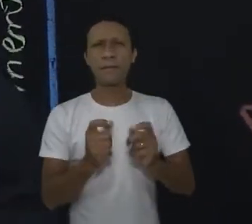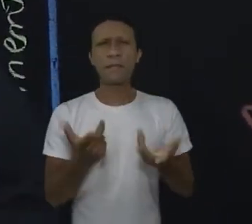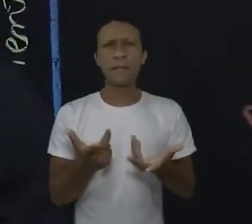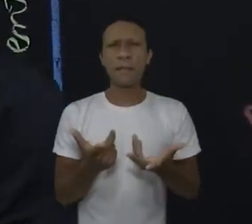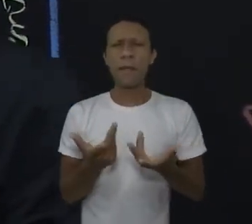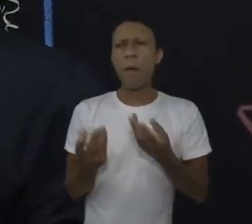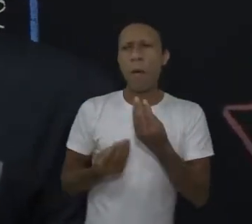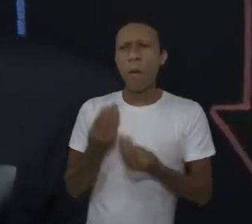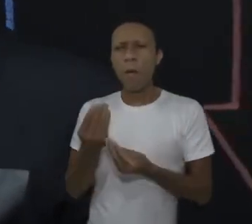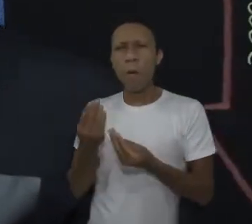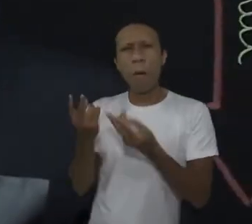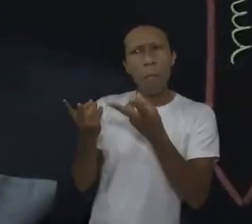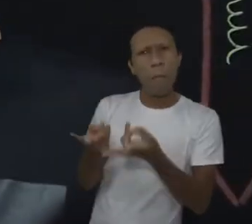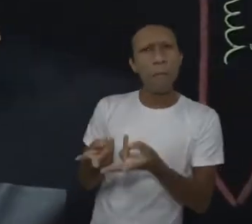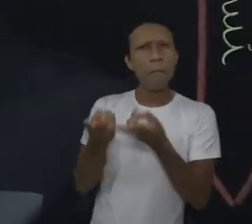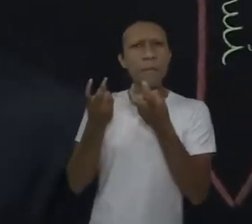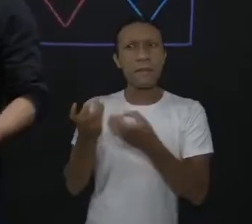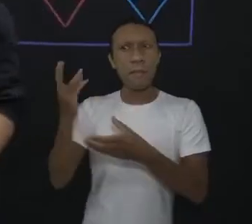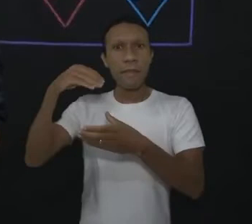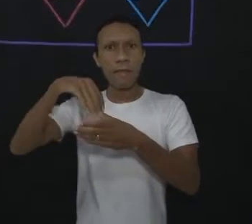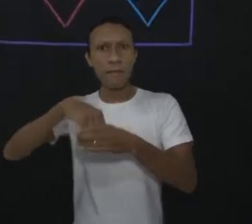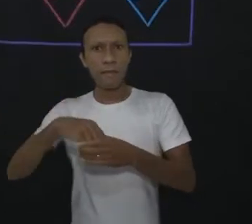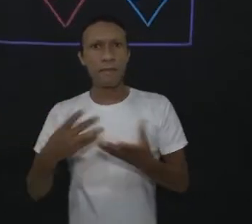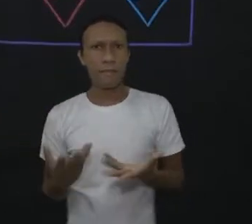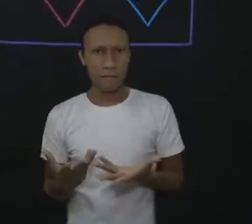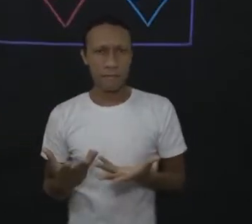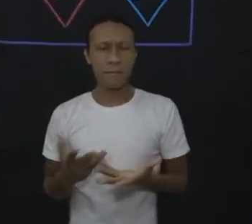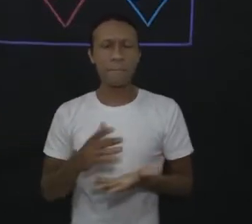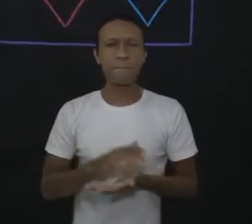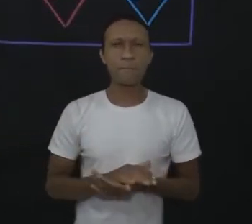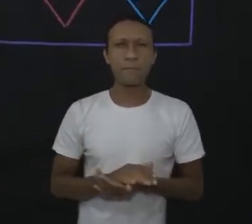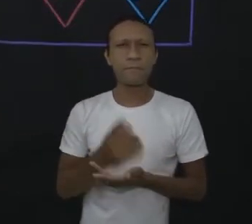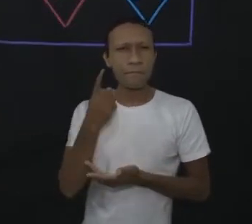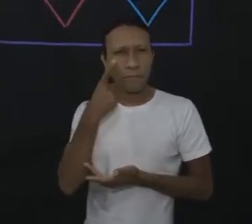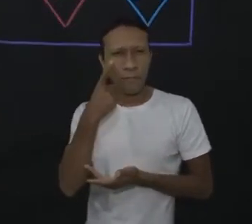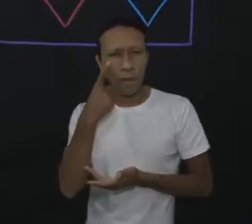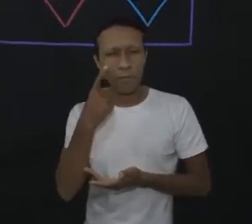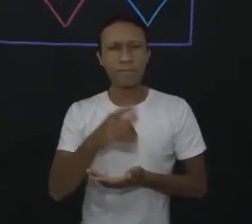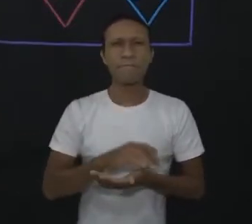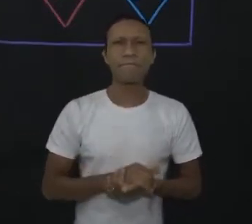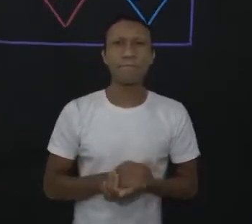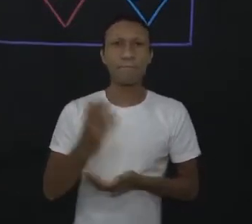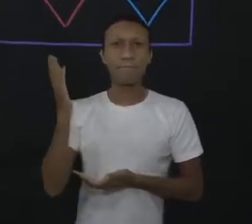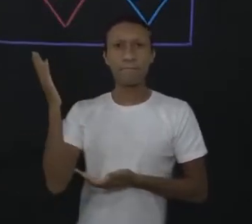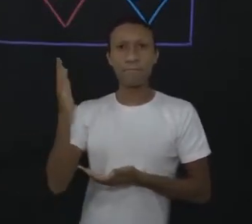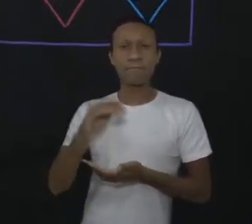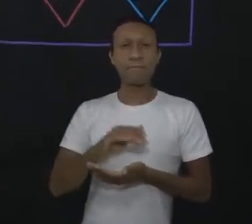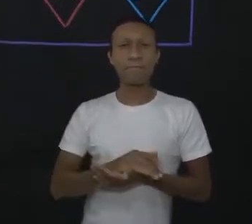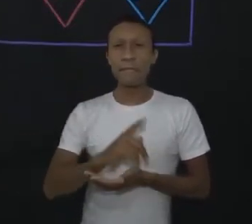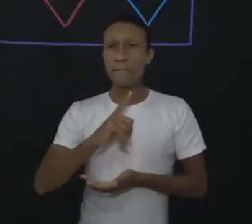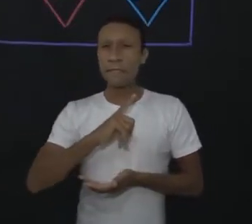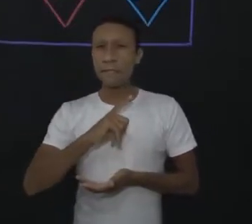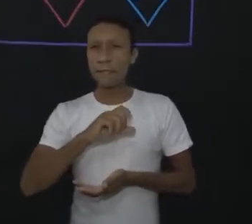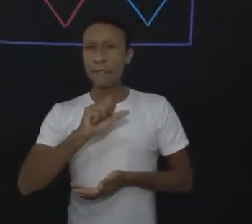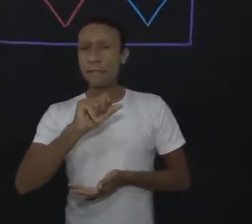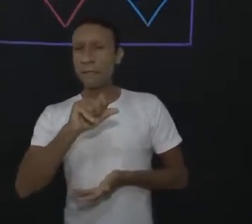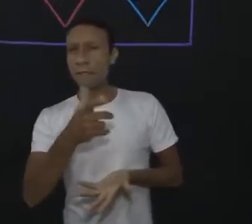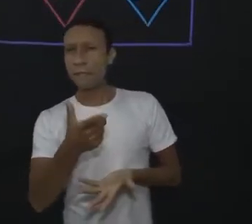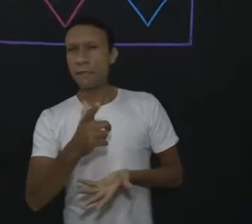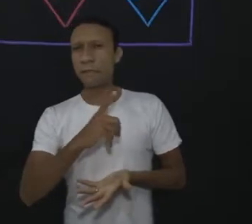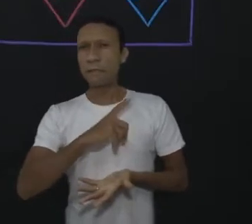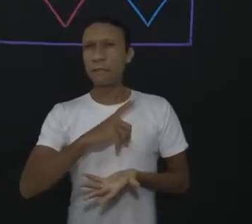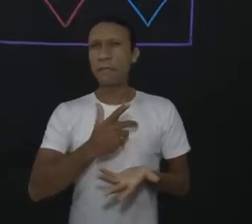pode reconhecê-la dentro de uma proporção, tá bom? Repare o seguinte então, suponhamos que eu tenha a seguinte